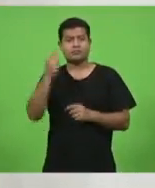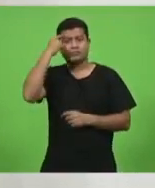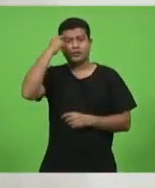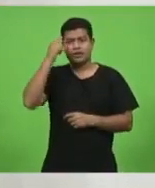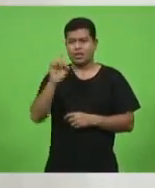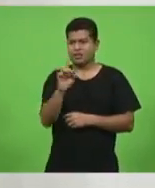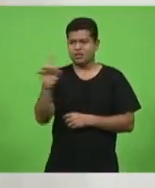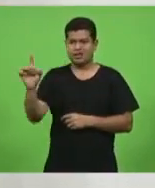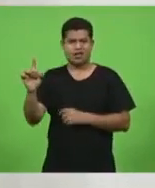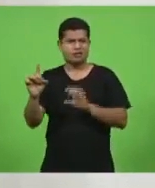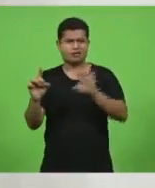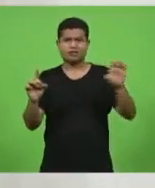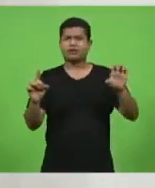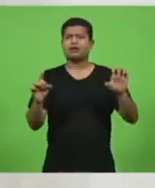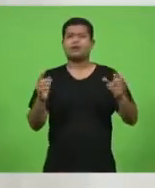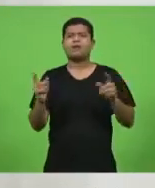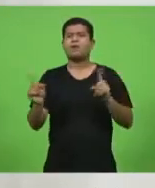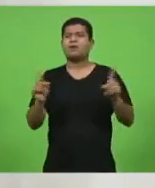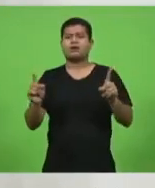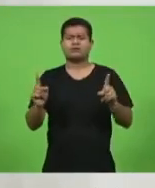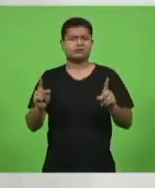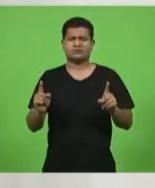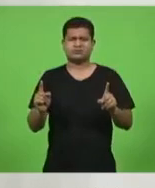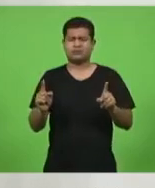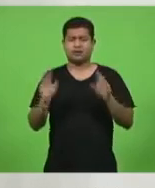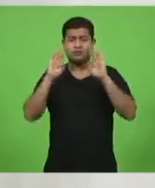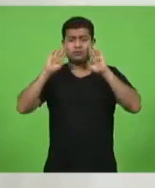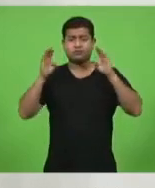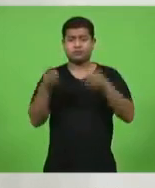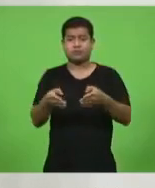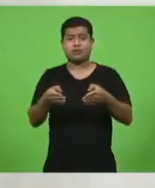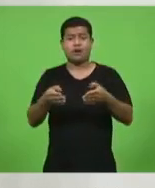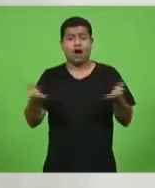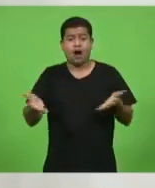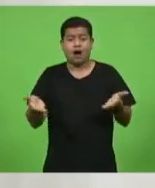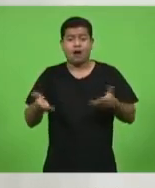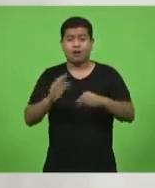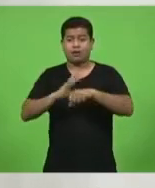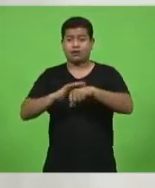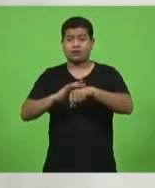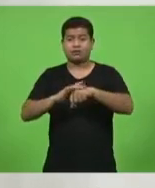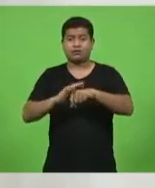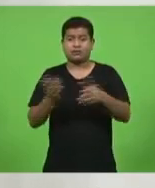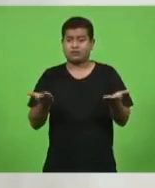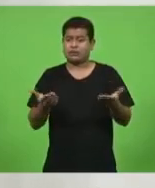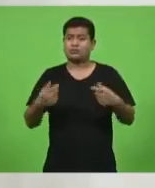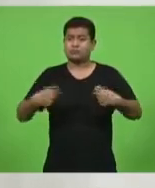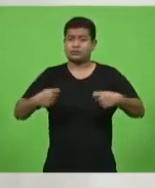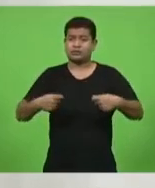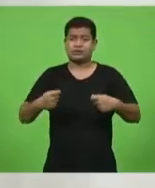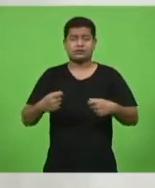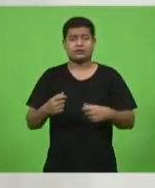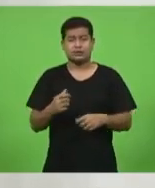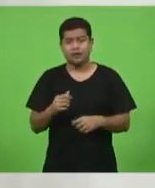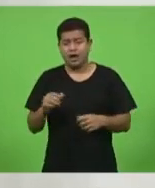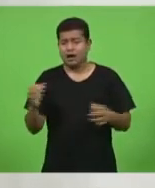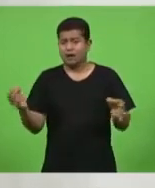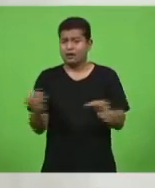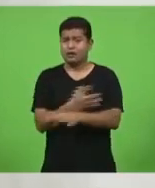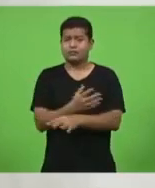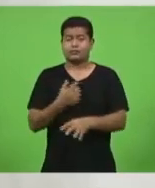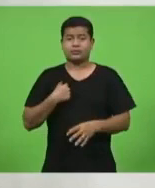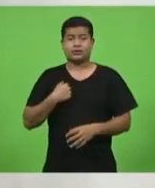cara. Assim, os mesmos que dizem que fechar tudo é errado,